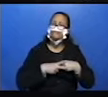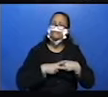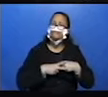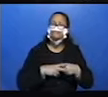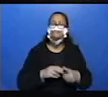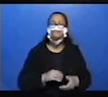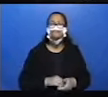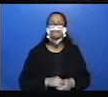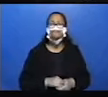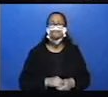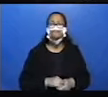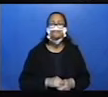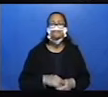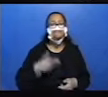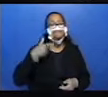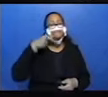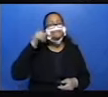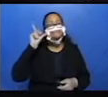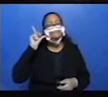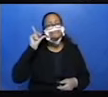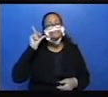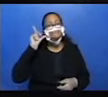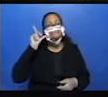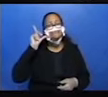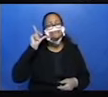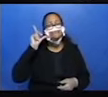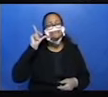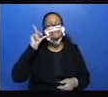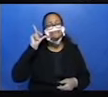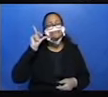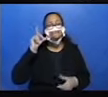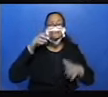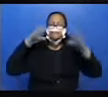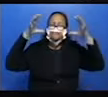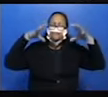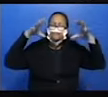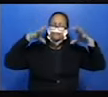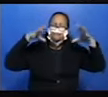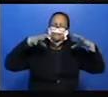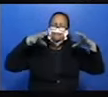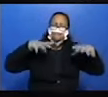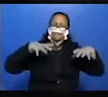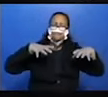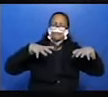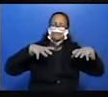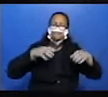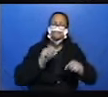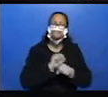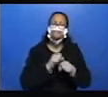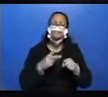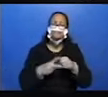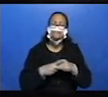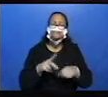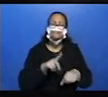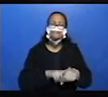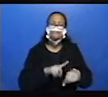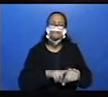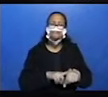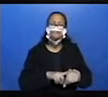diquinha. Olha lá. Ontem. Ontem choveu muito. É um advérbio também de tempo.